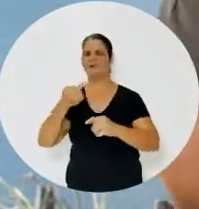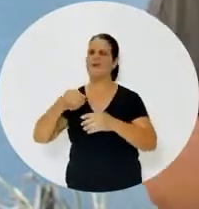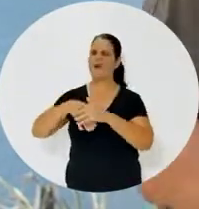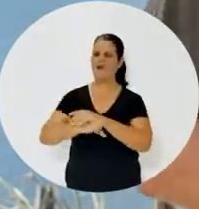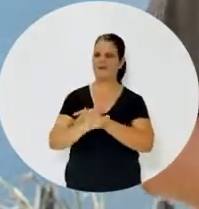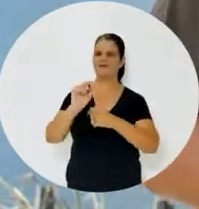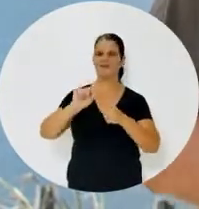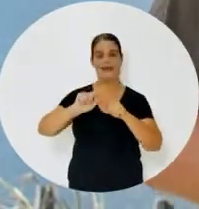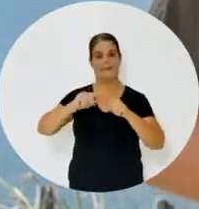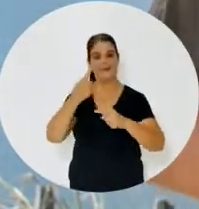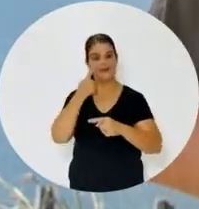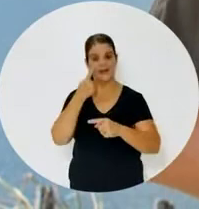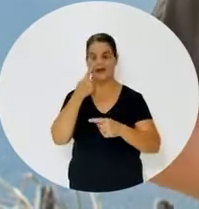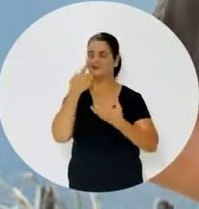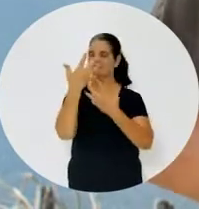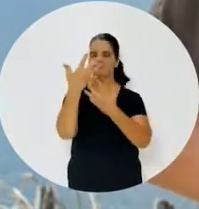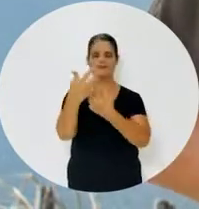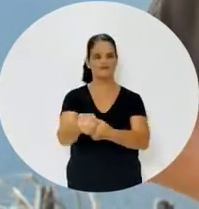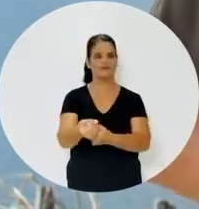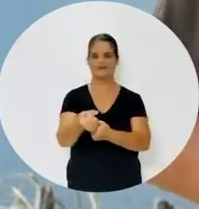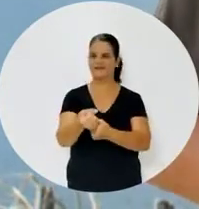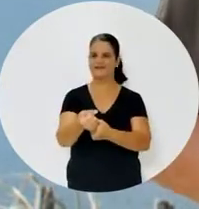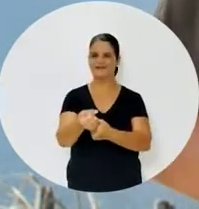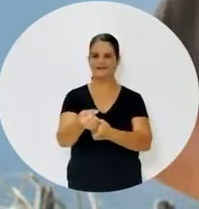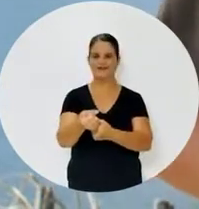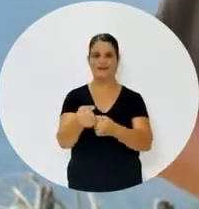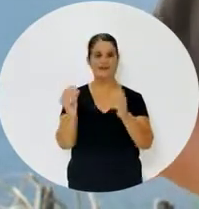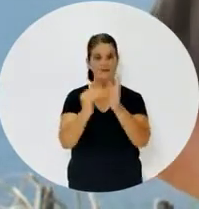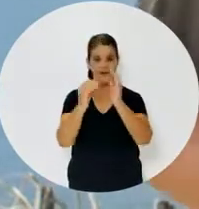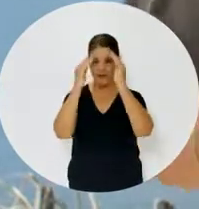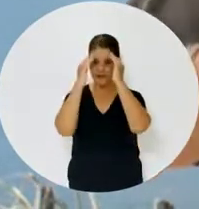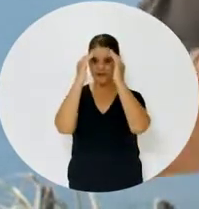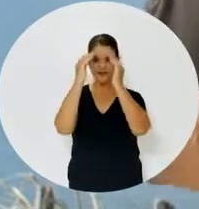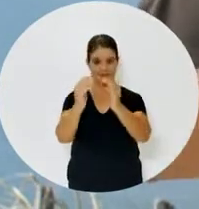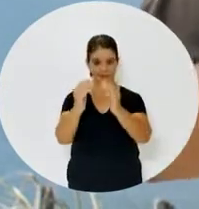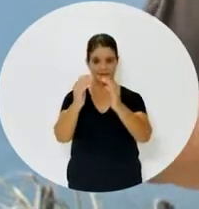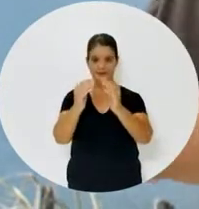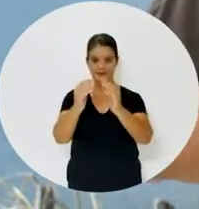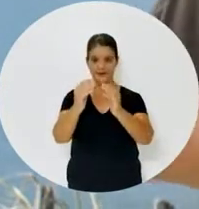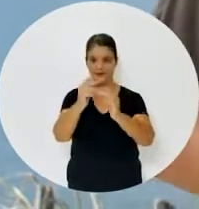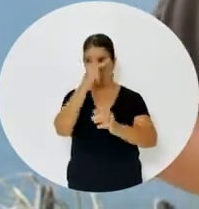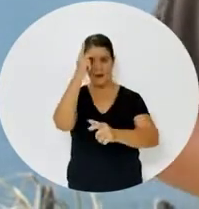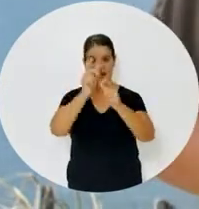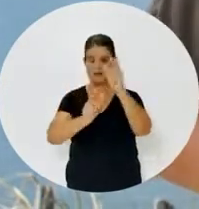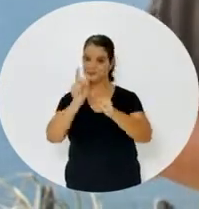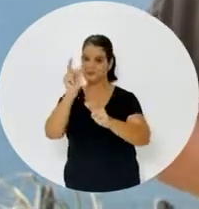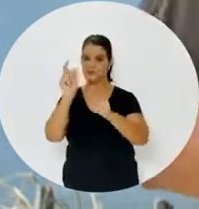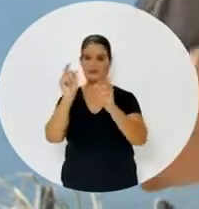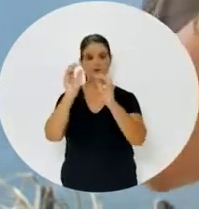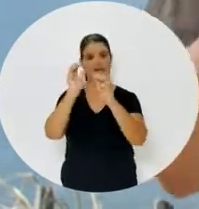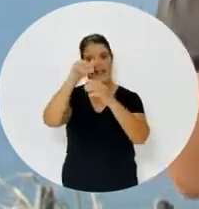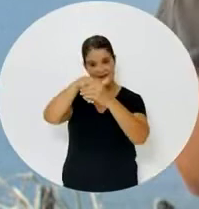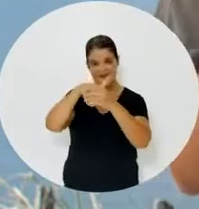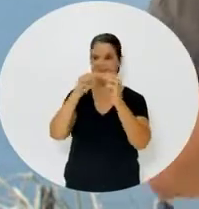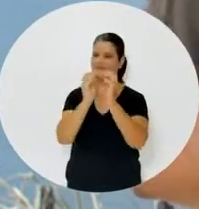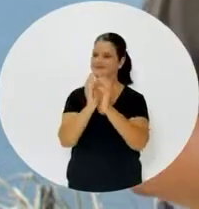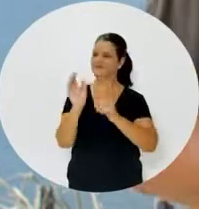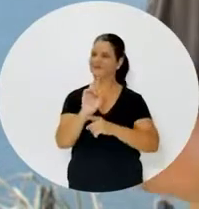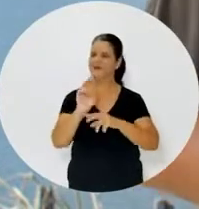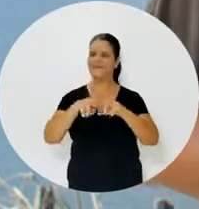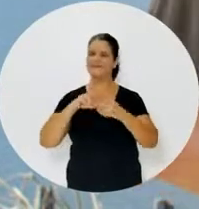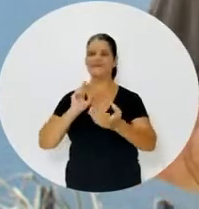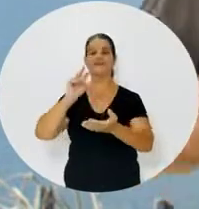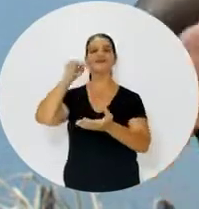eles estão acostumados a fazer Mas olha, a gente não vai deixar Tanta falta de respeito Chegar ao eleitor do